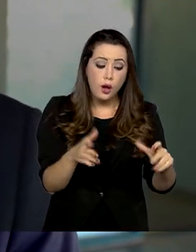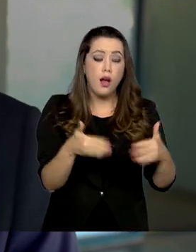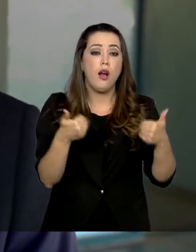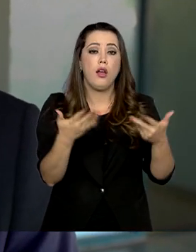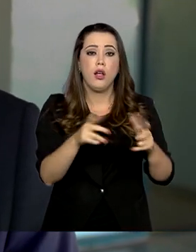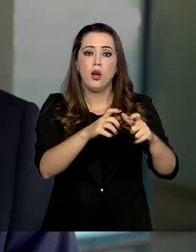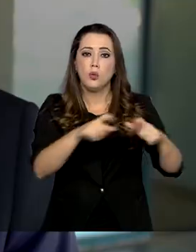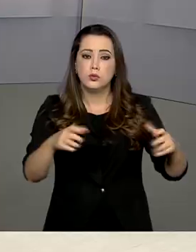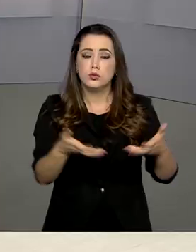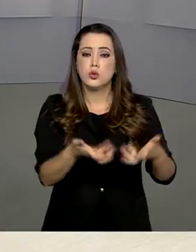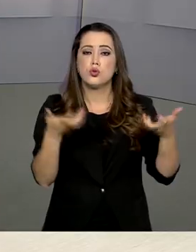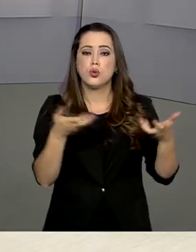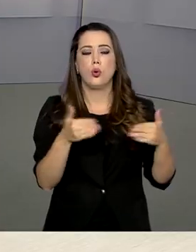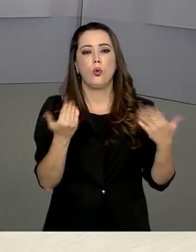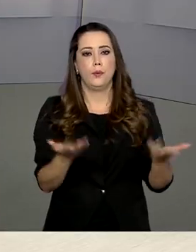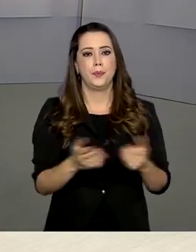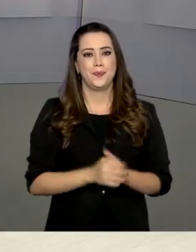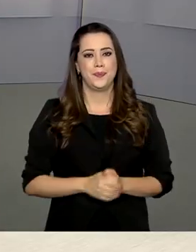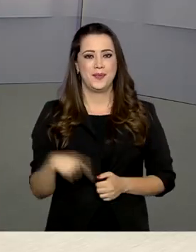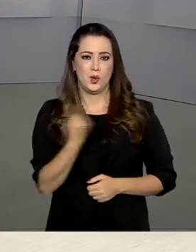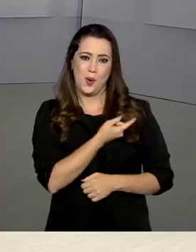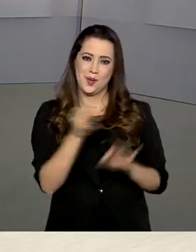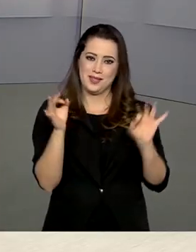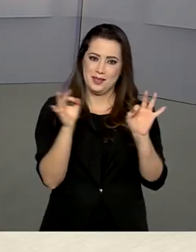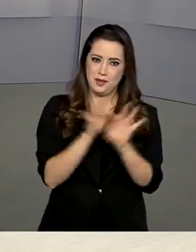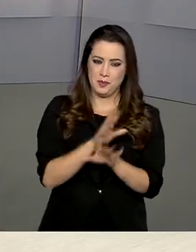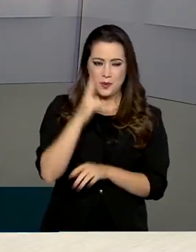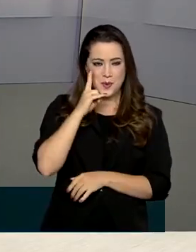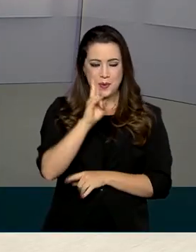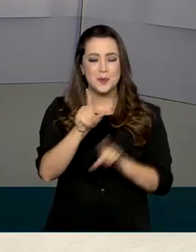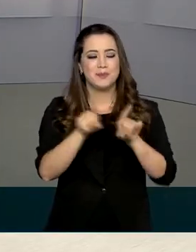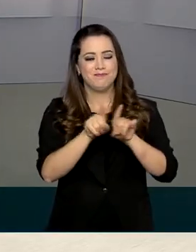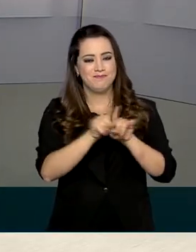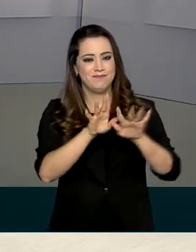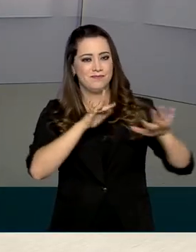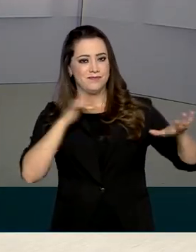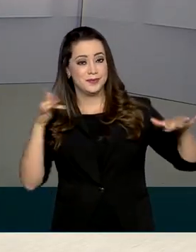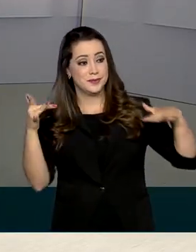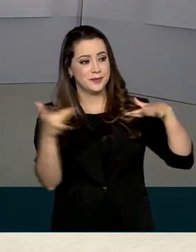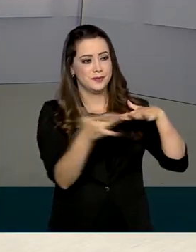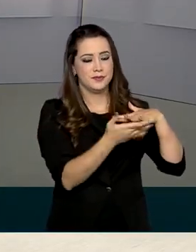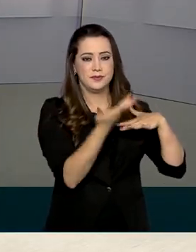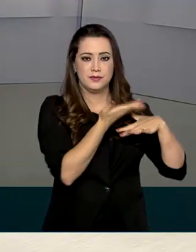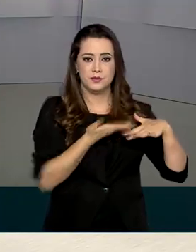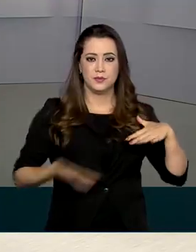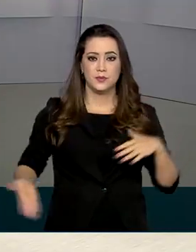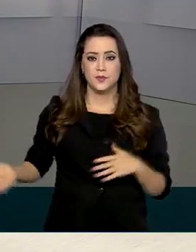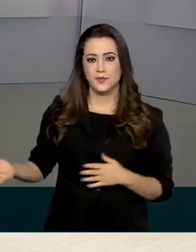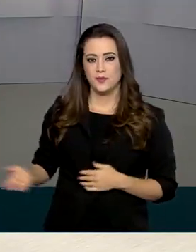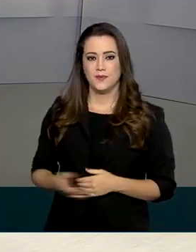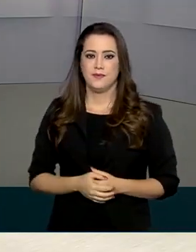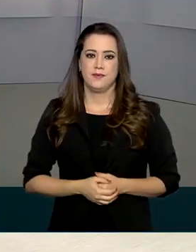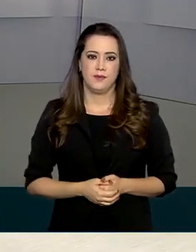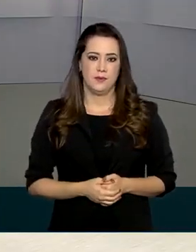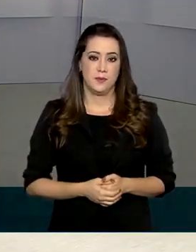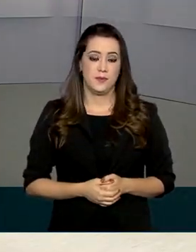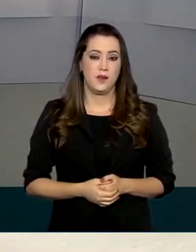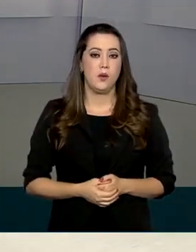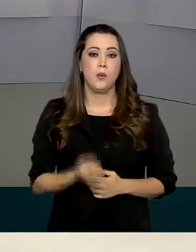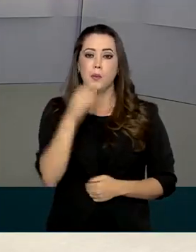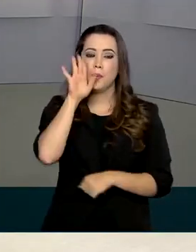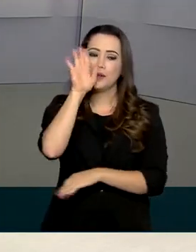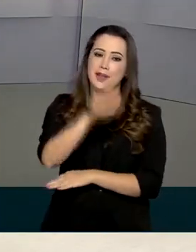local de onde foi retirada. O governo agora fica por aqui. Você pode nos acompanhar também seguindo as nossas redes sociais.